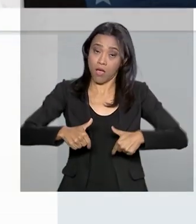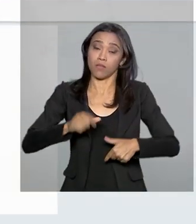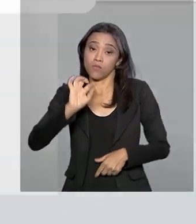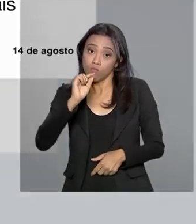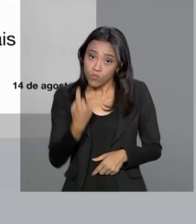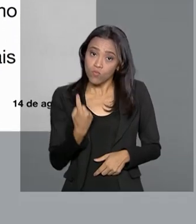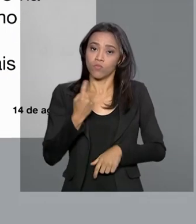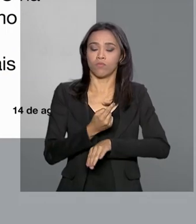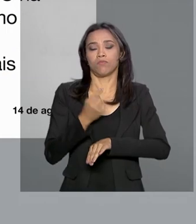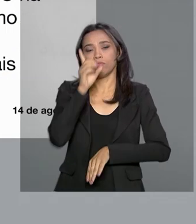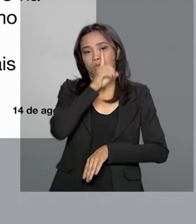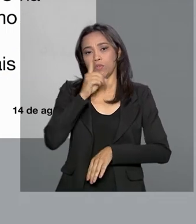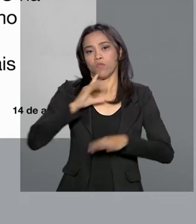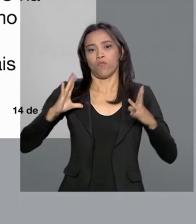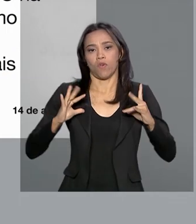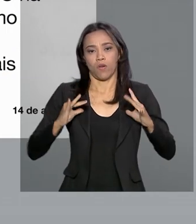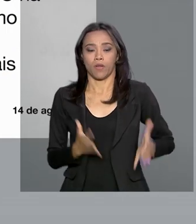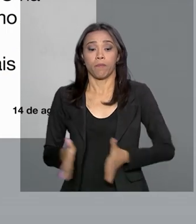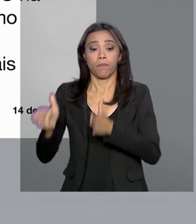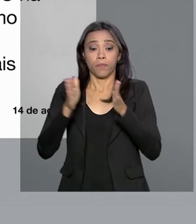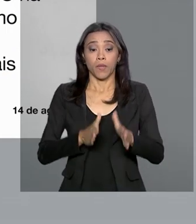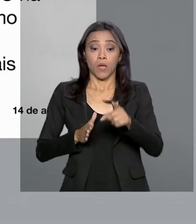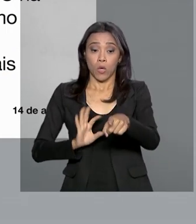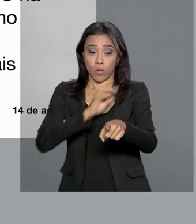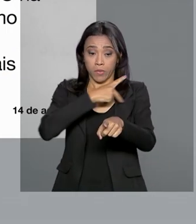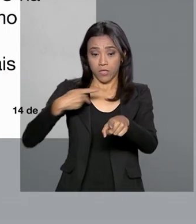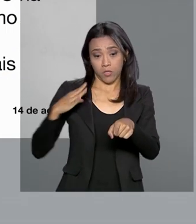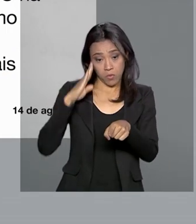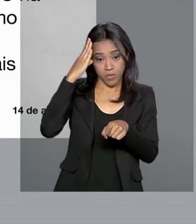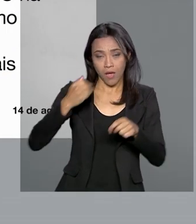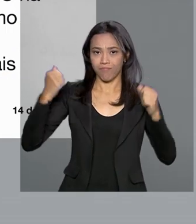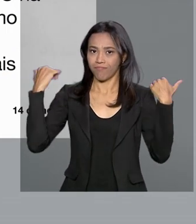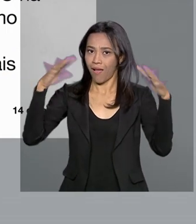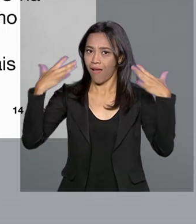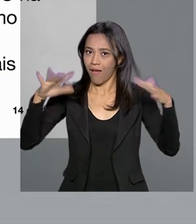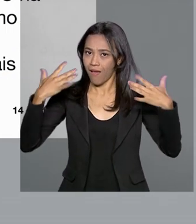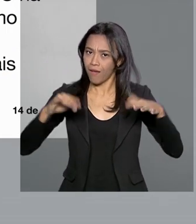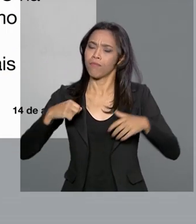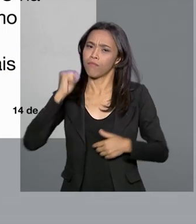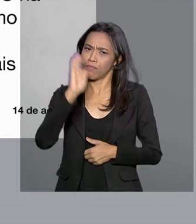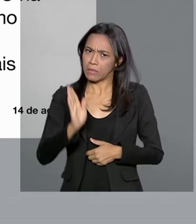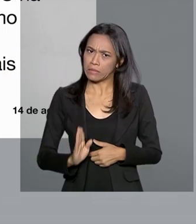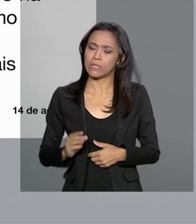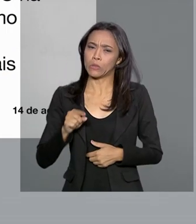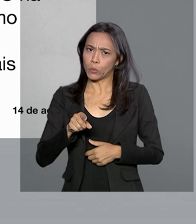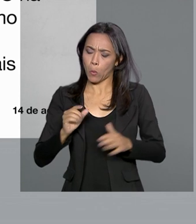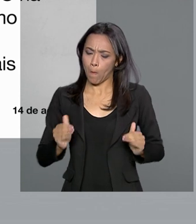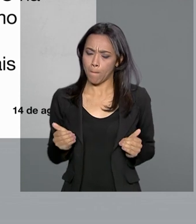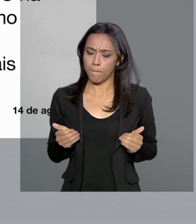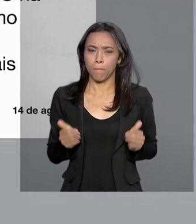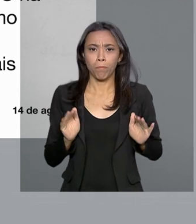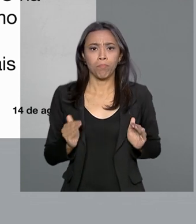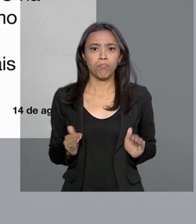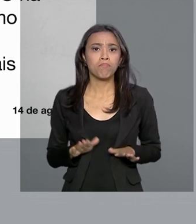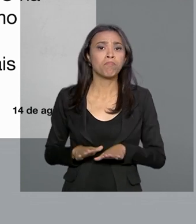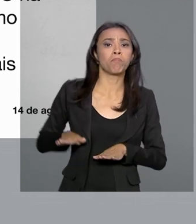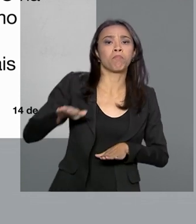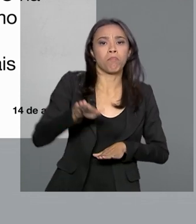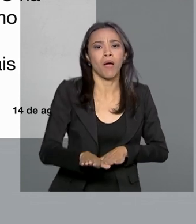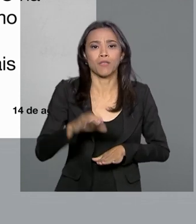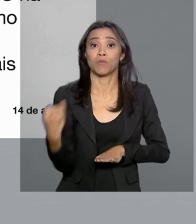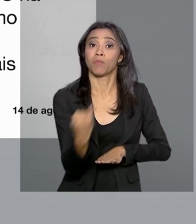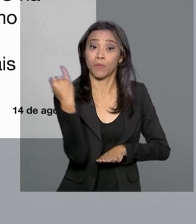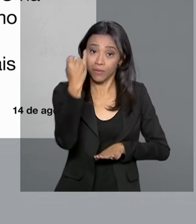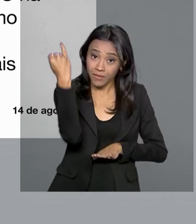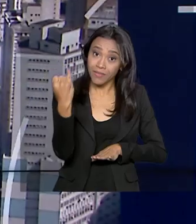Twitter, o presidente Jair Bolsonaro comemorou a aprovação. Ele disse que o Brasil dá um passo importante para reduzir a burocracia e gerar